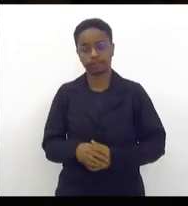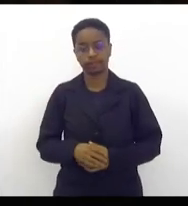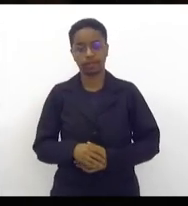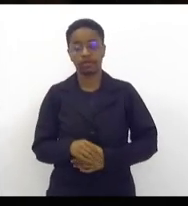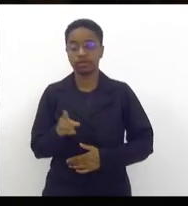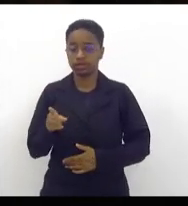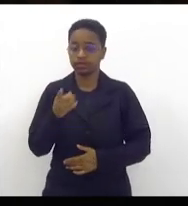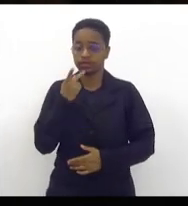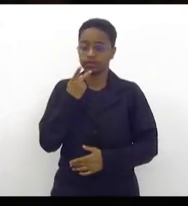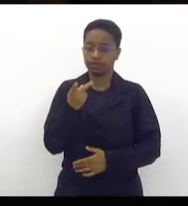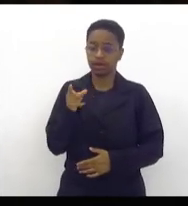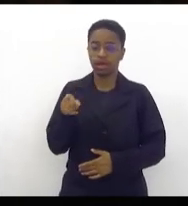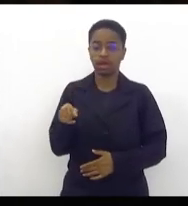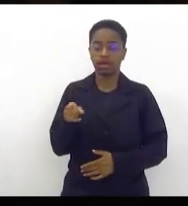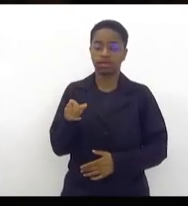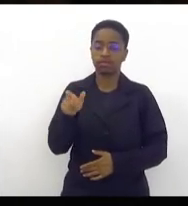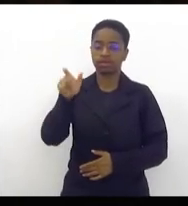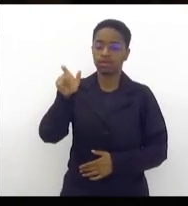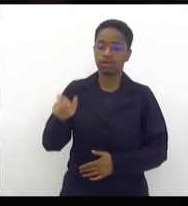num homem extremamente